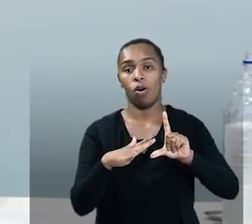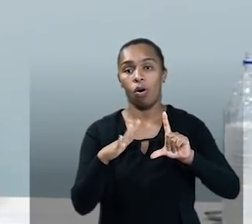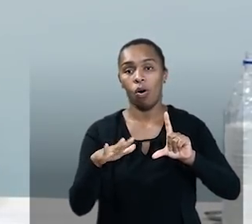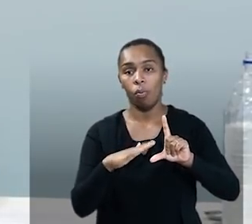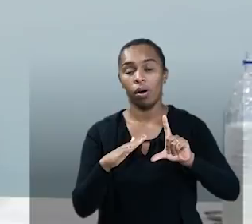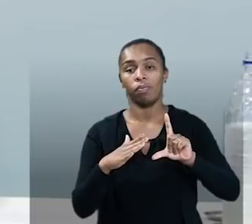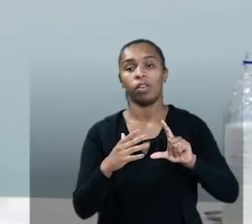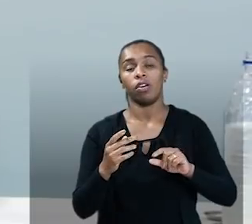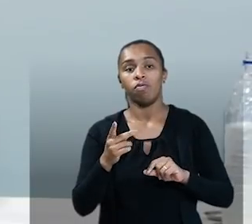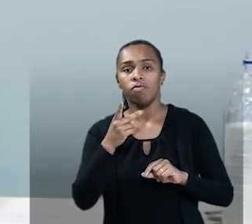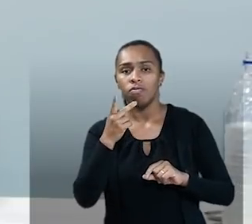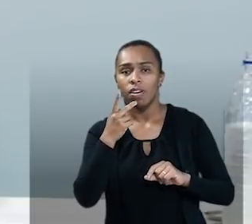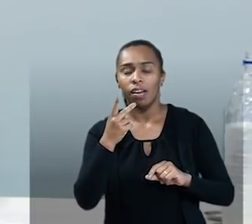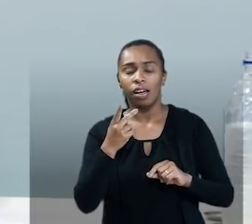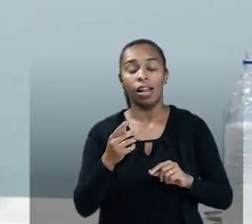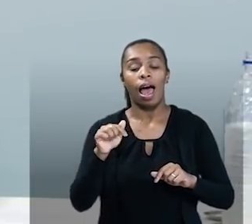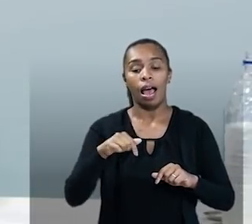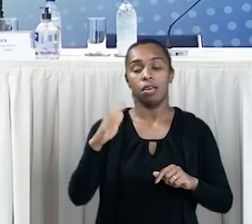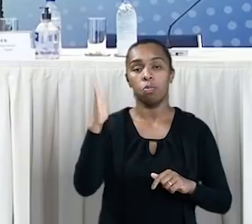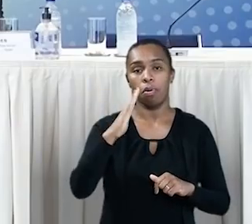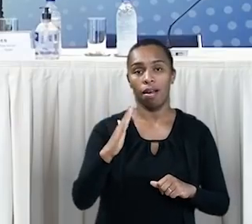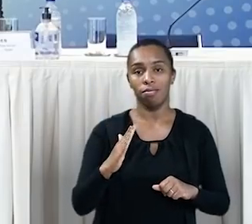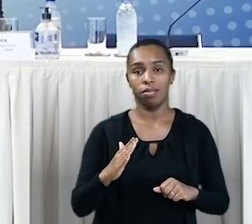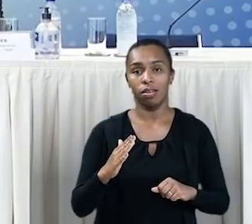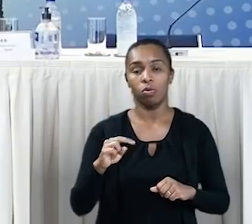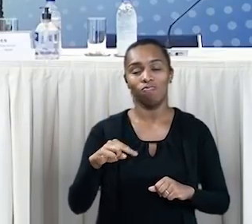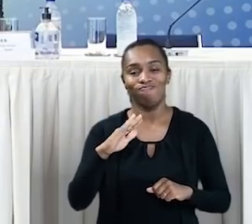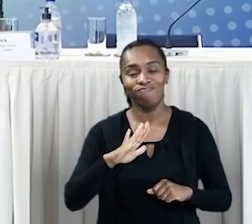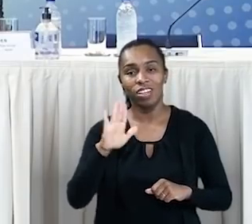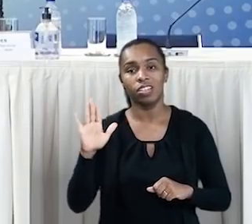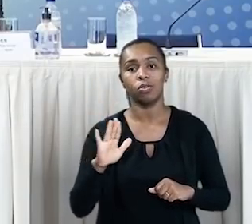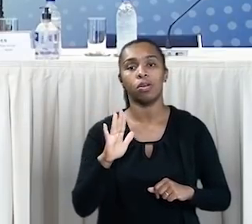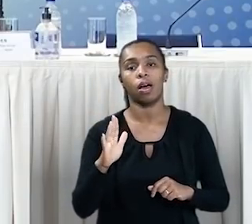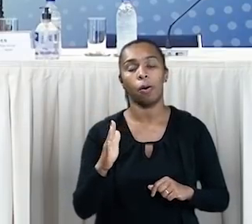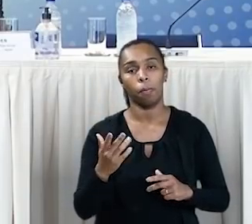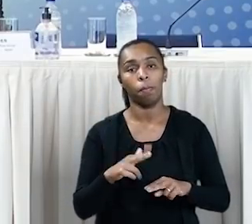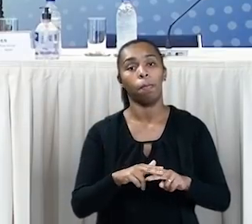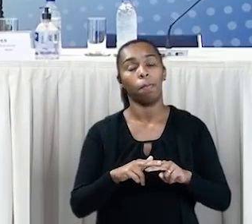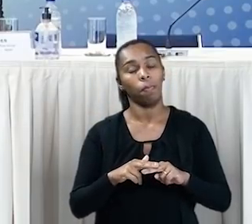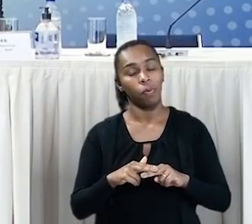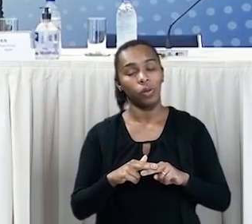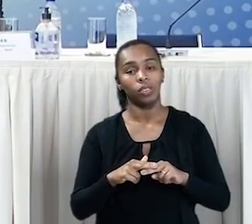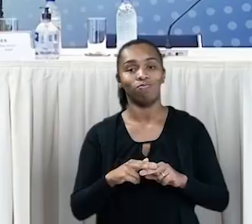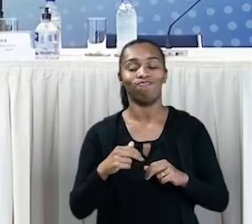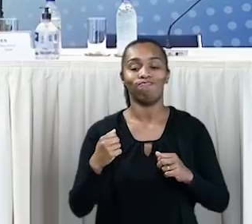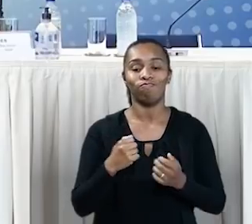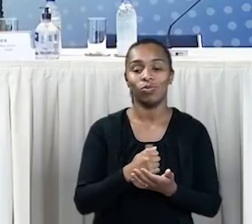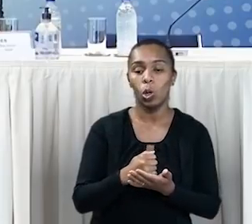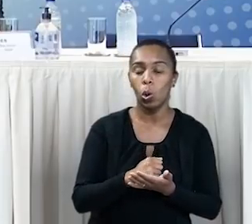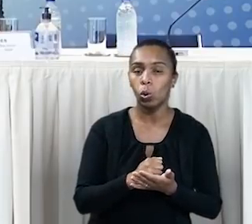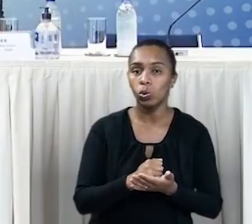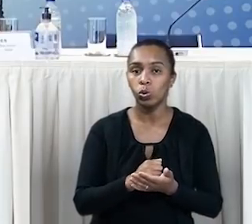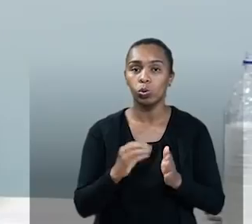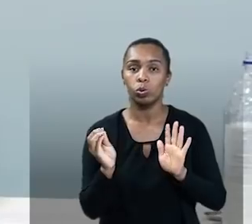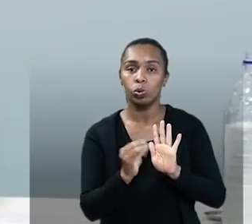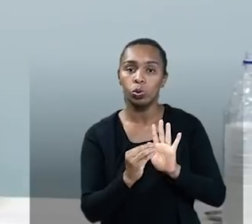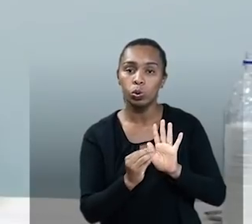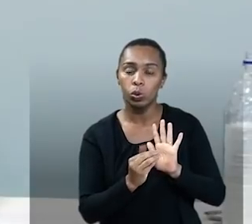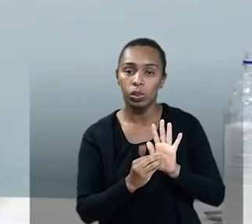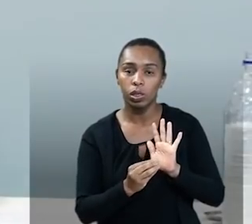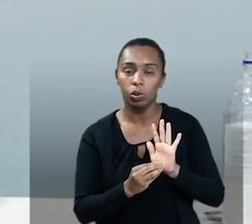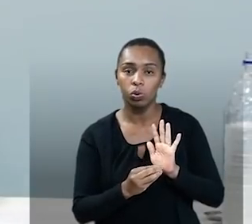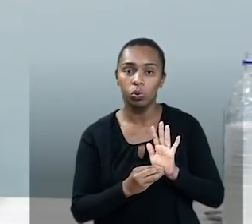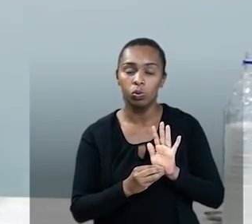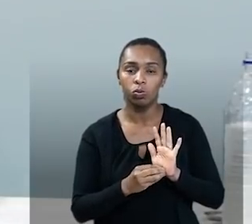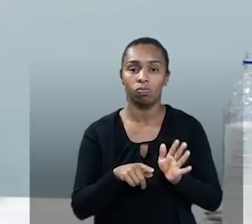nacional, hospedada aqui no Brasil. E, portanto, passivo de controle do seu conteúdo, da